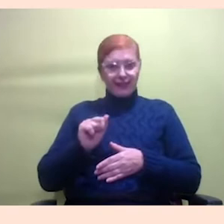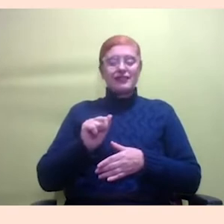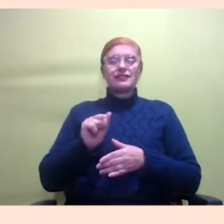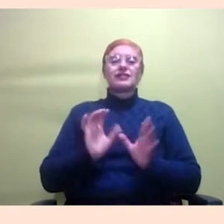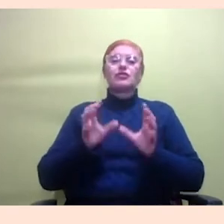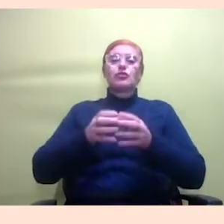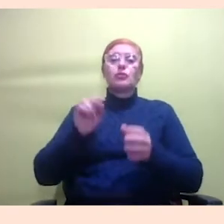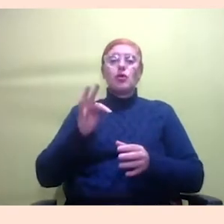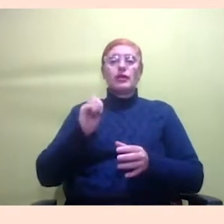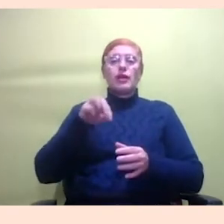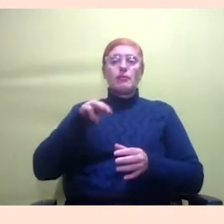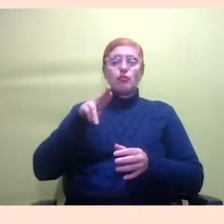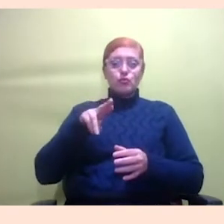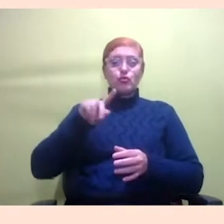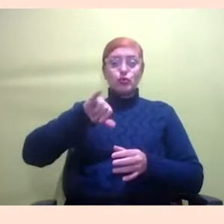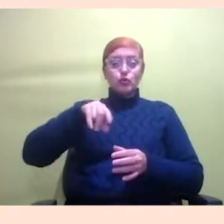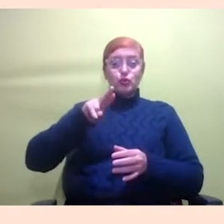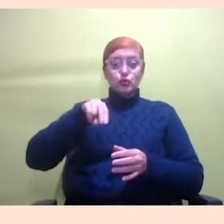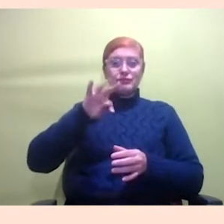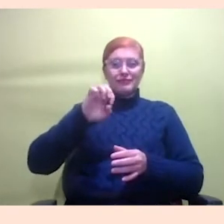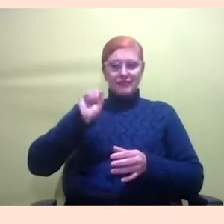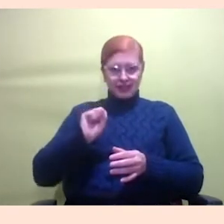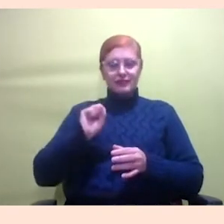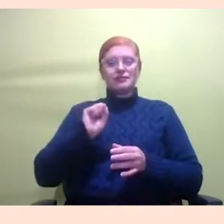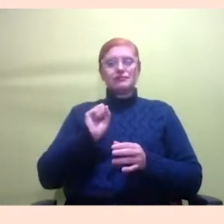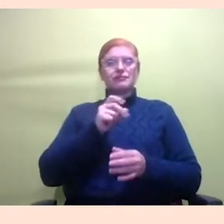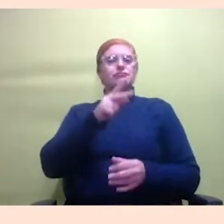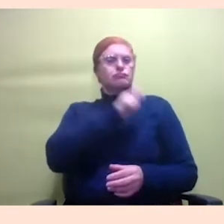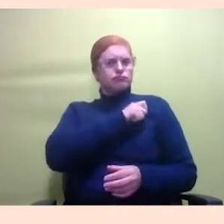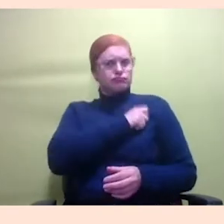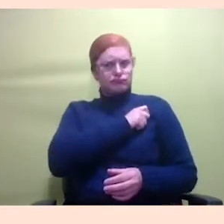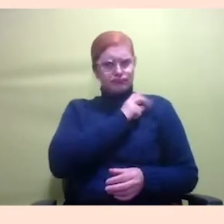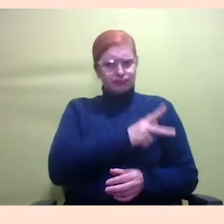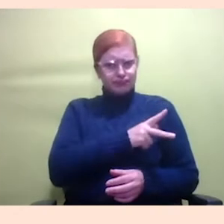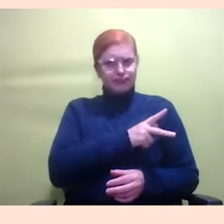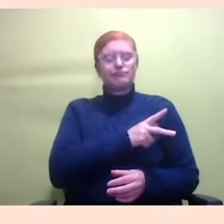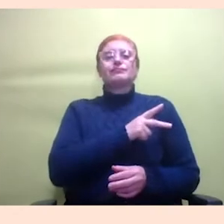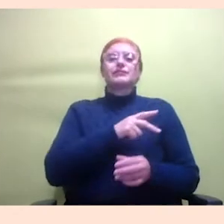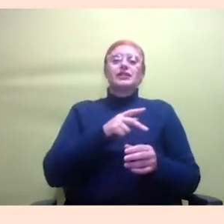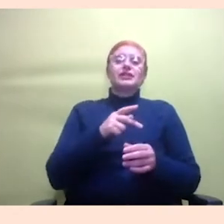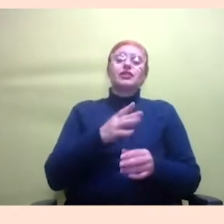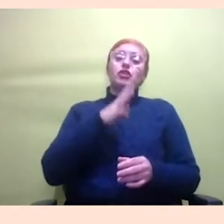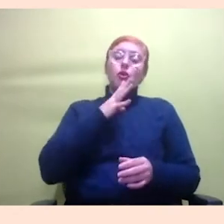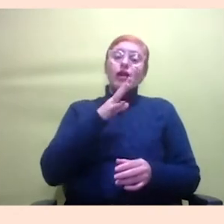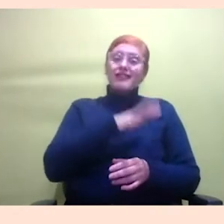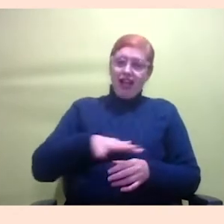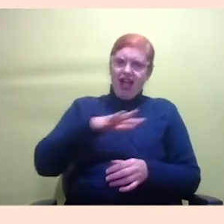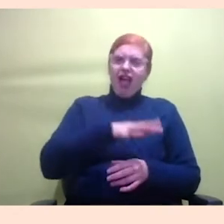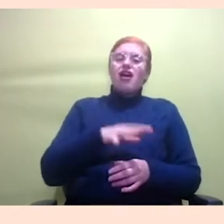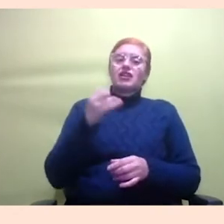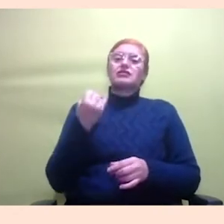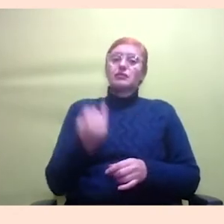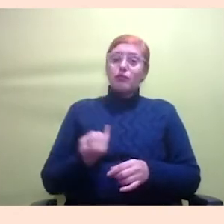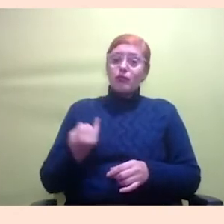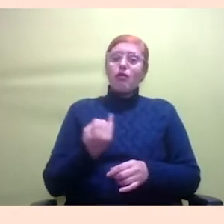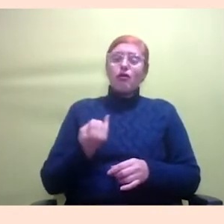grande na área de violência, a gente conhece muito mais por essa área, então vai ser bem importante esses cinco